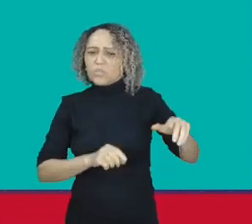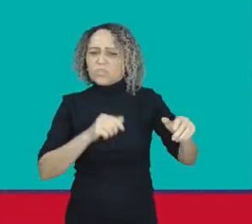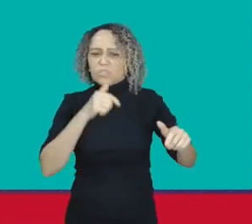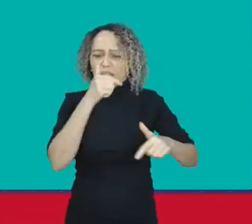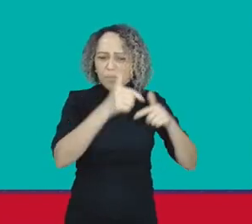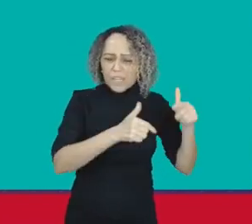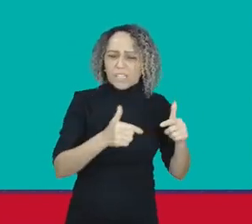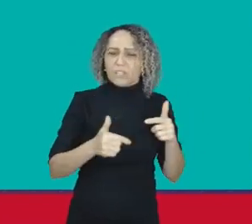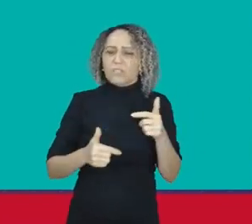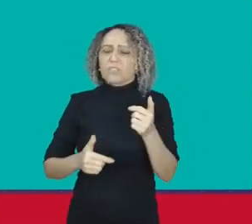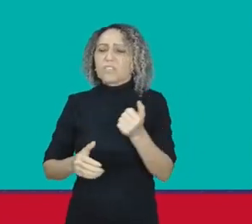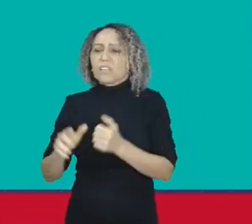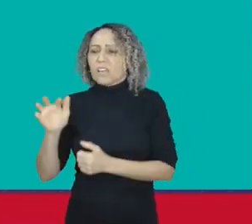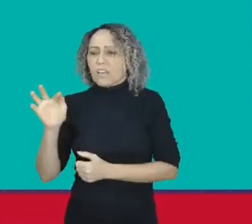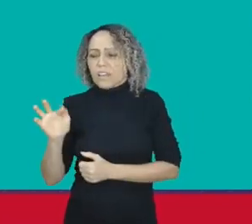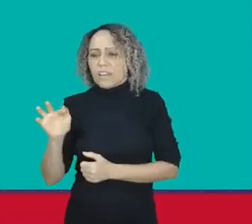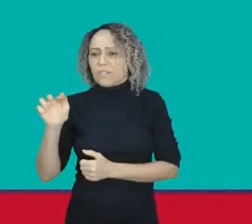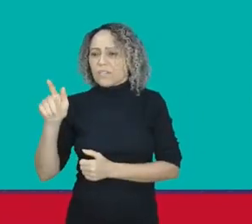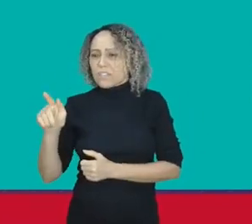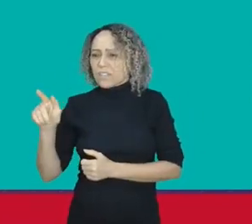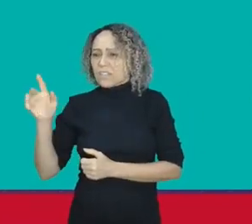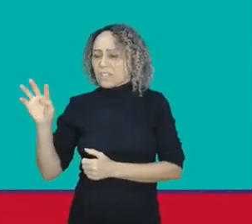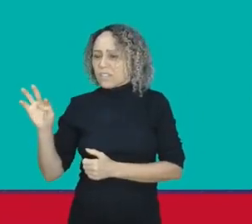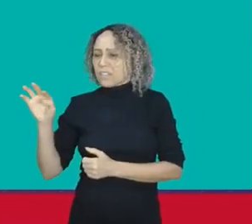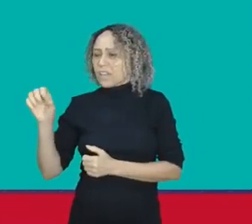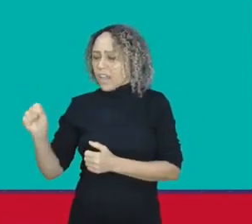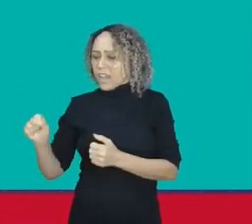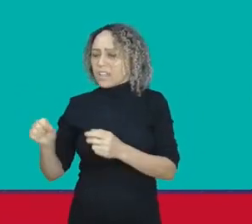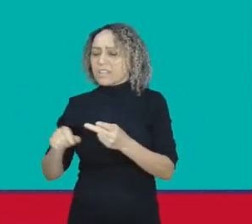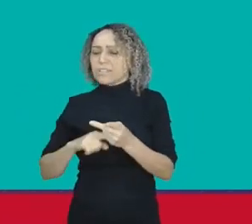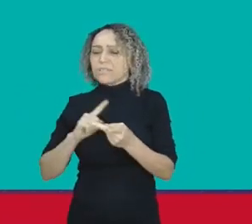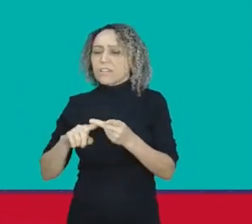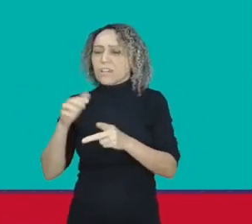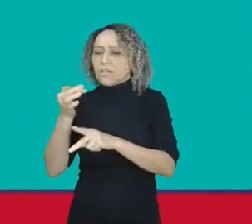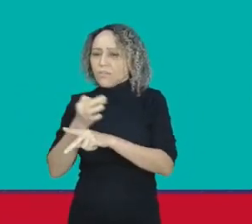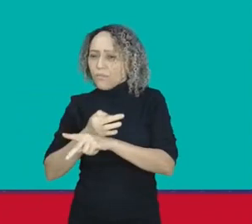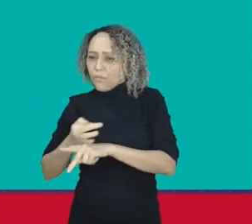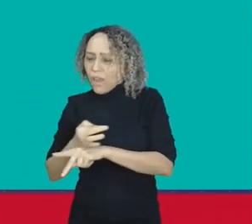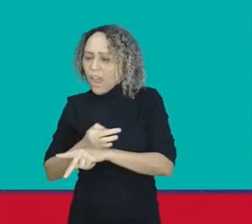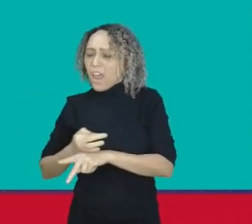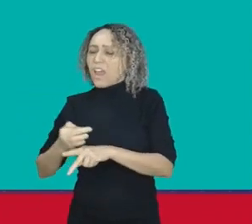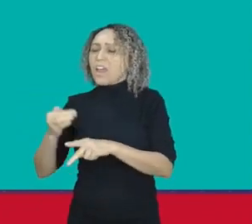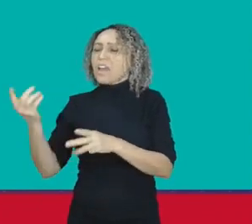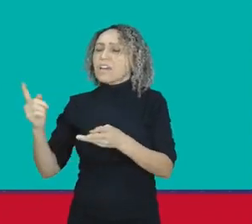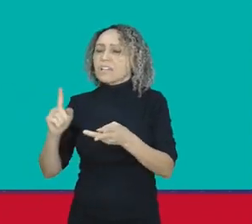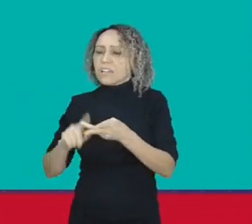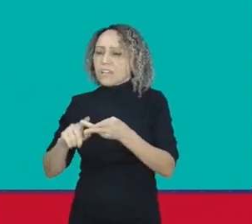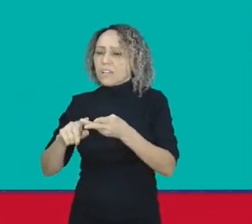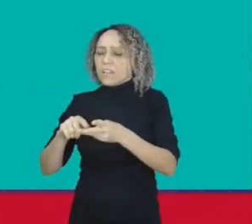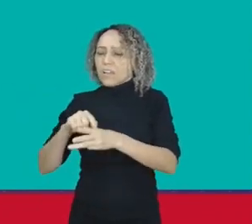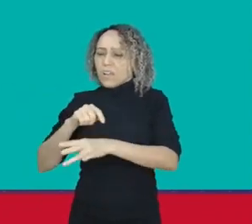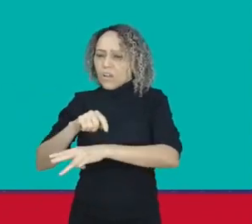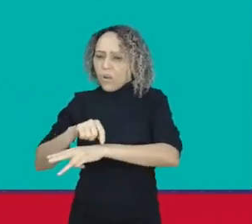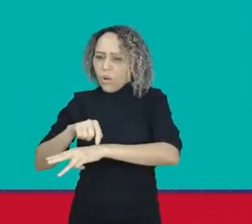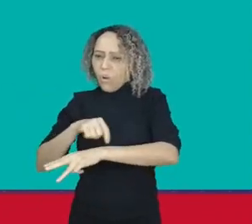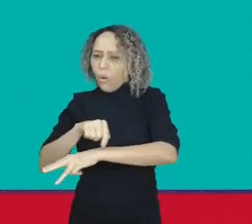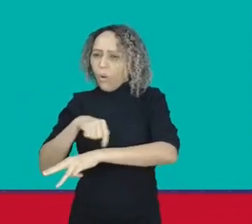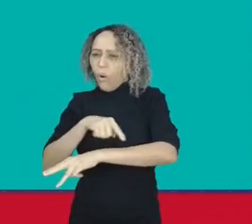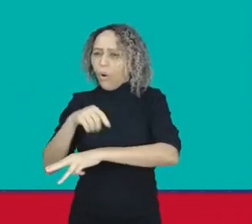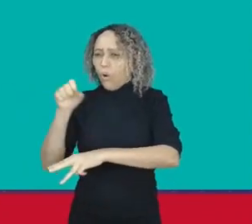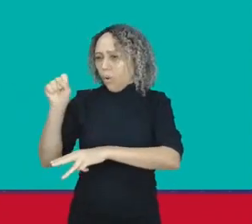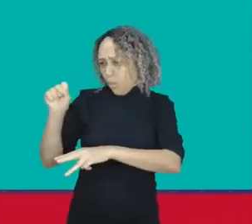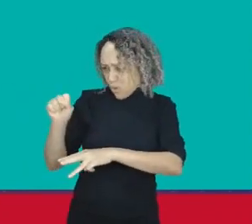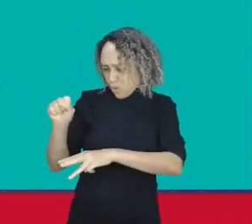fundo de garantia direito a férias direito a carga horária delimitada de oito